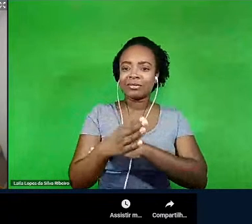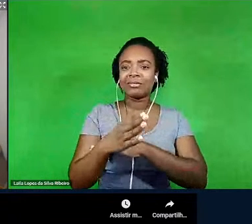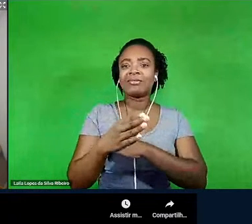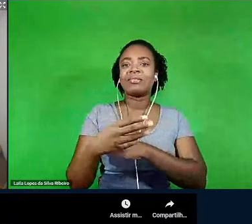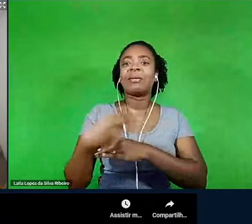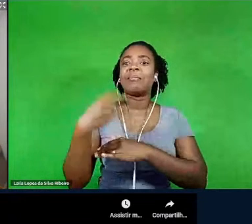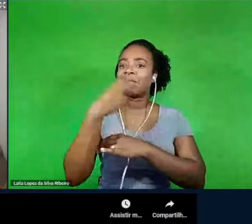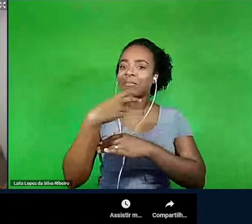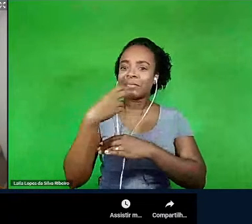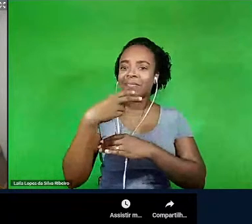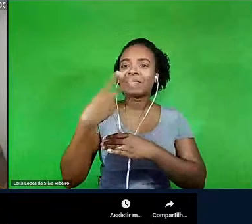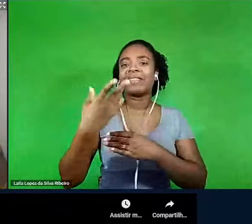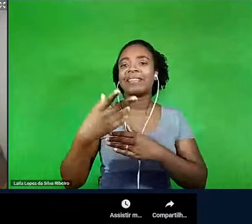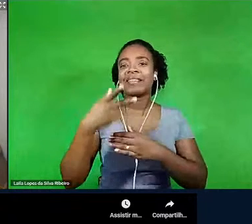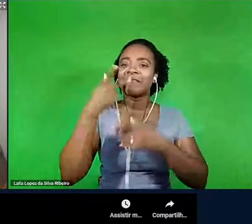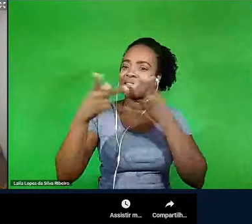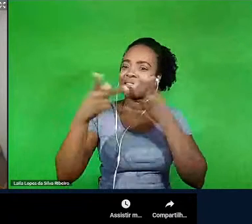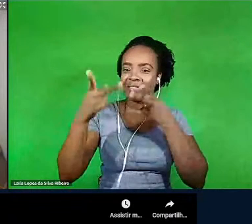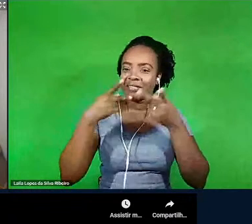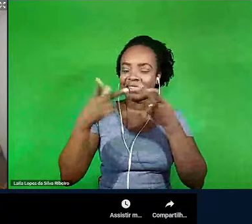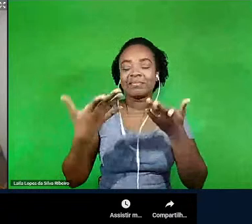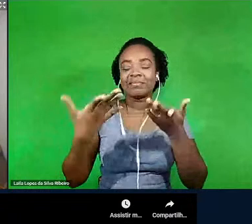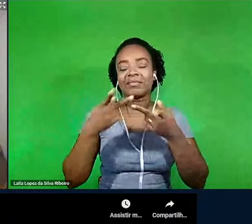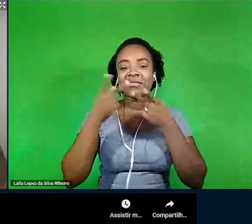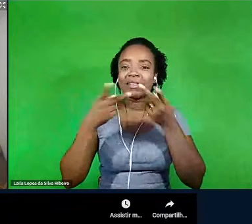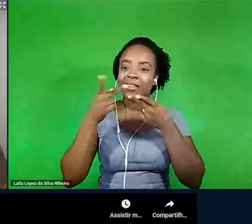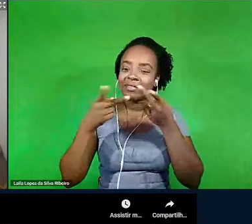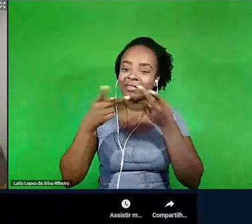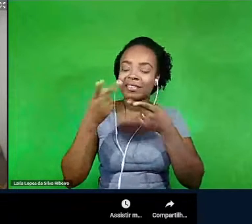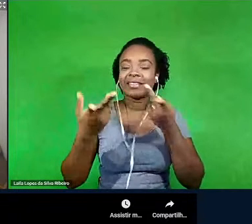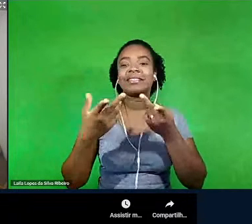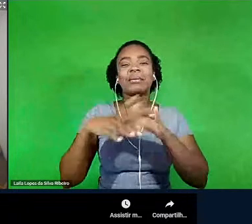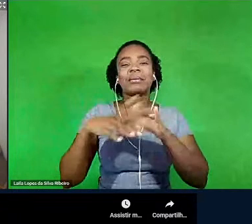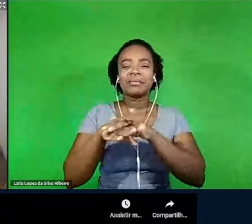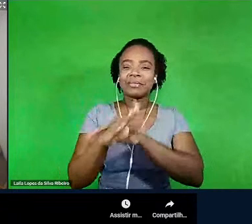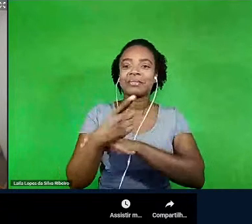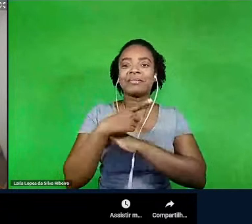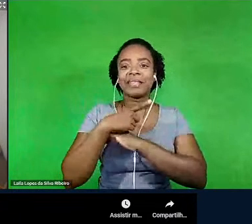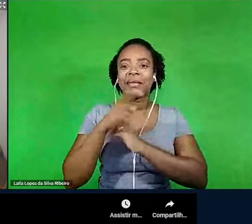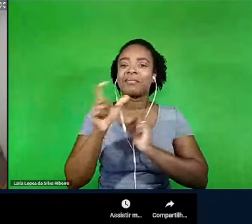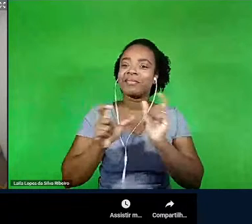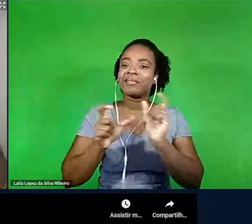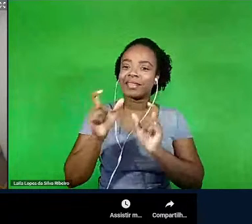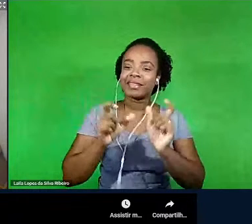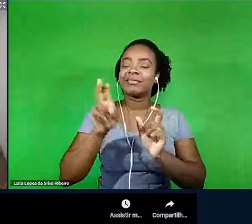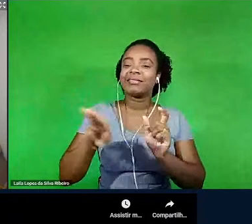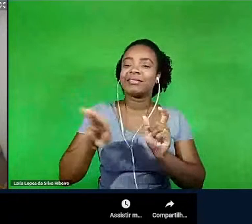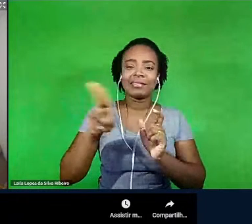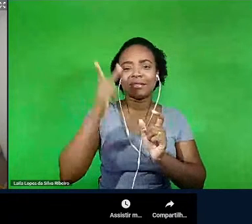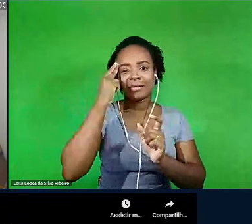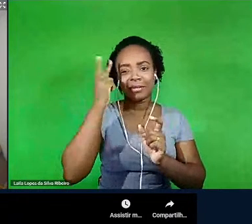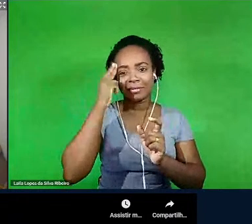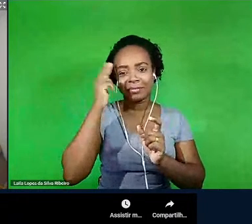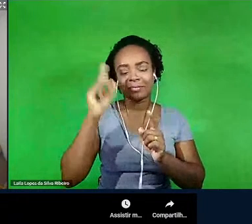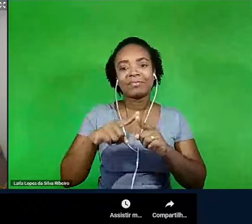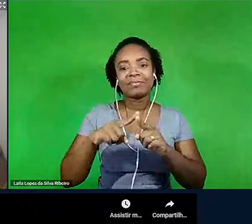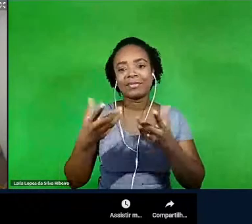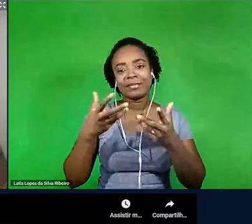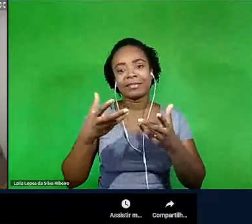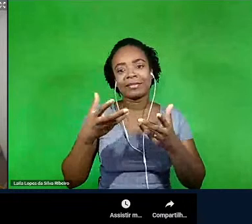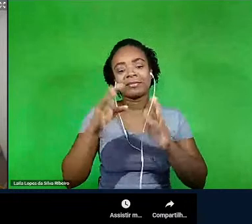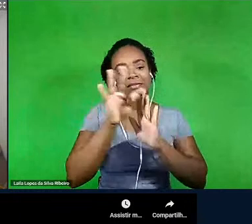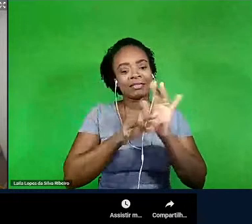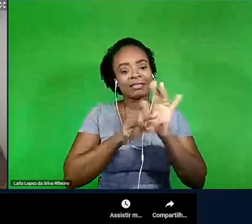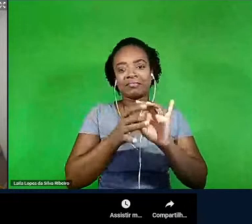acreditem, primeira versão estava terrível. Eu gostaria de marcar só dois pontos aí que acabou ficando